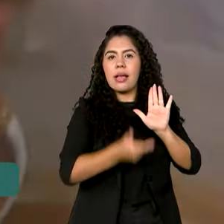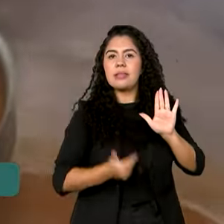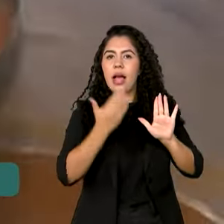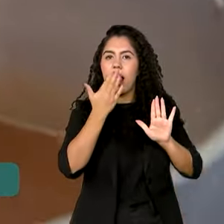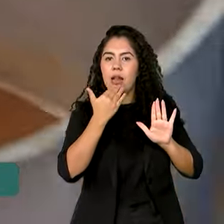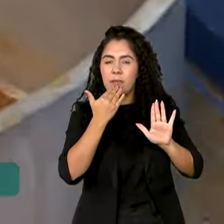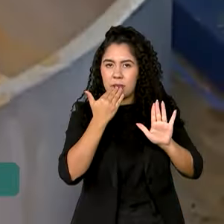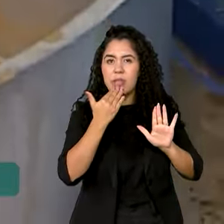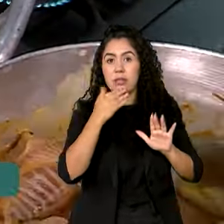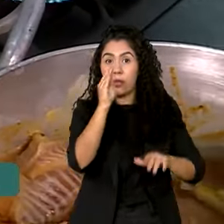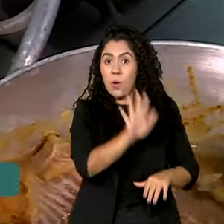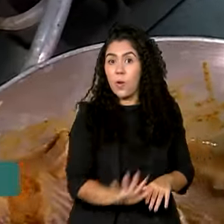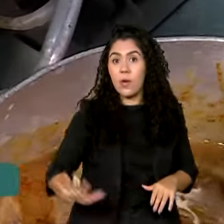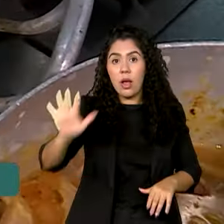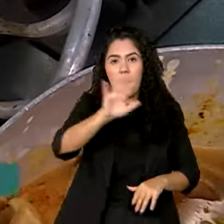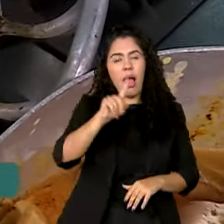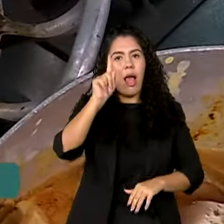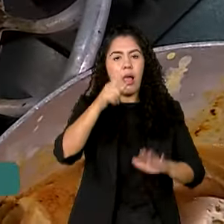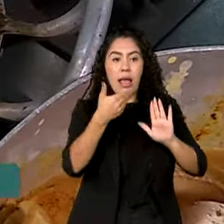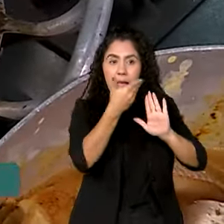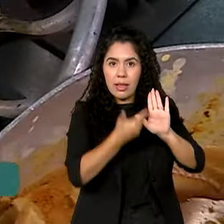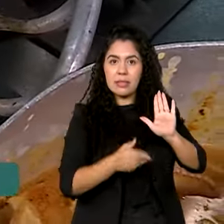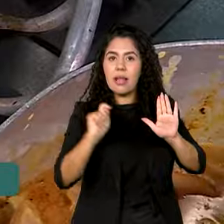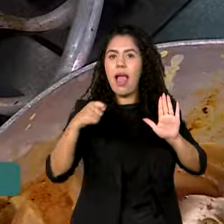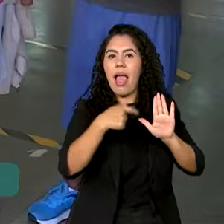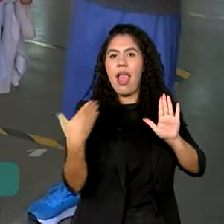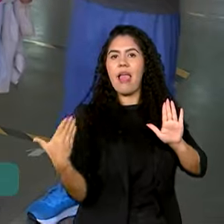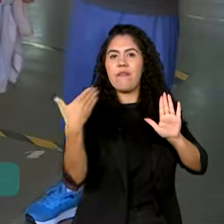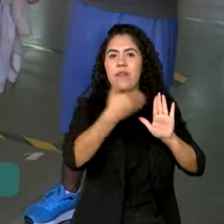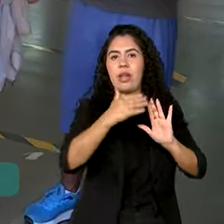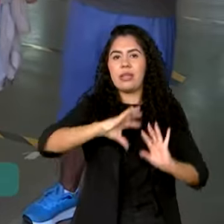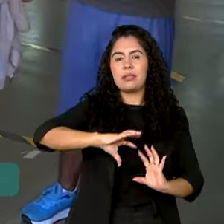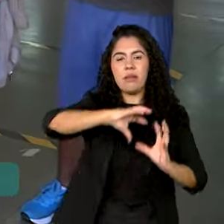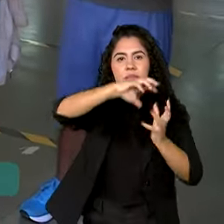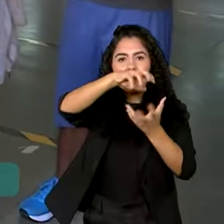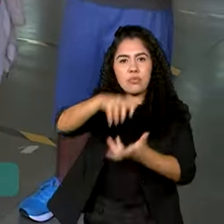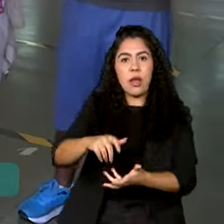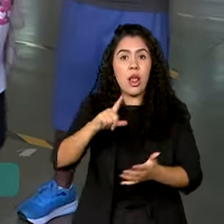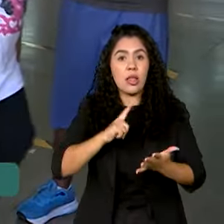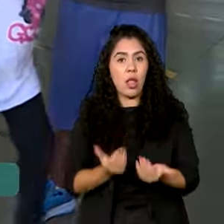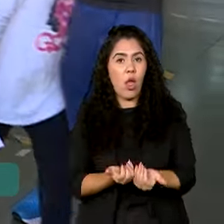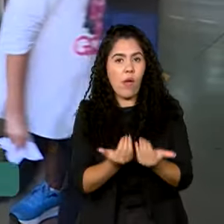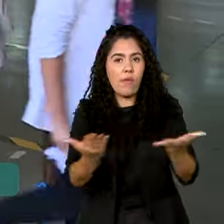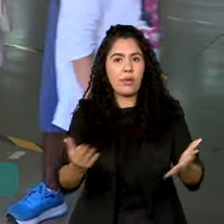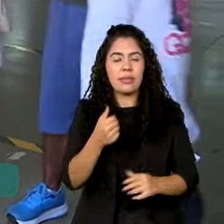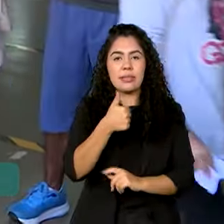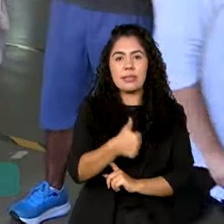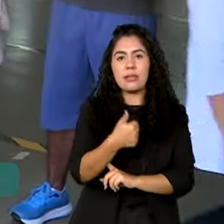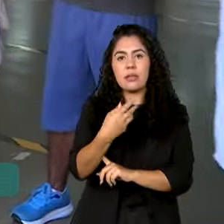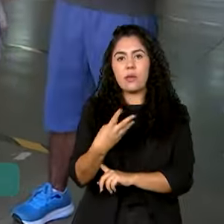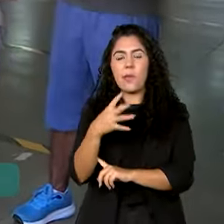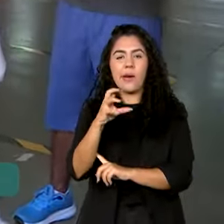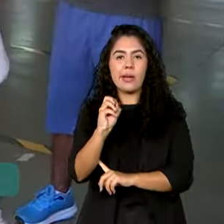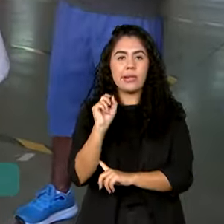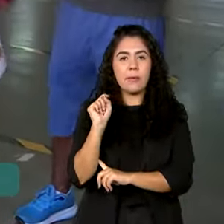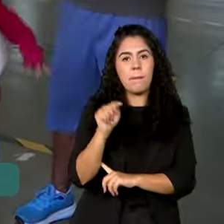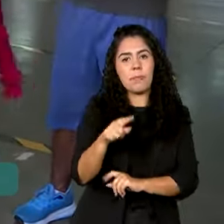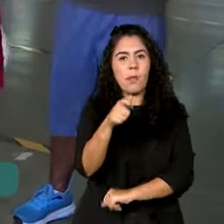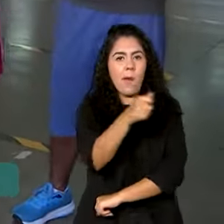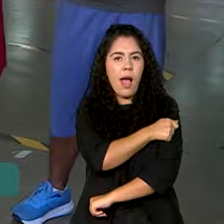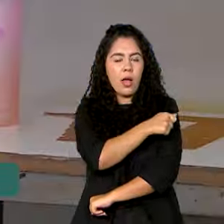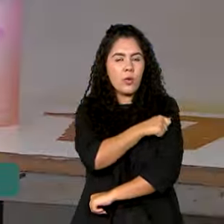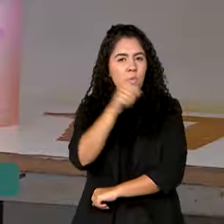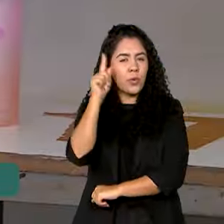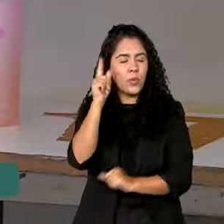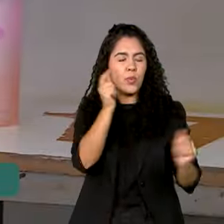uma referência global, atendendo atualmente cerca de 40 milhões de estudantes diariamente no